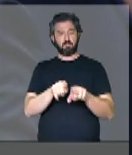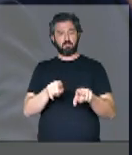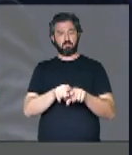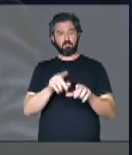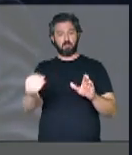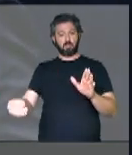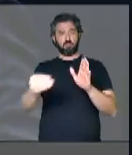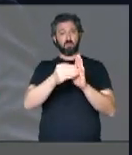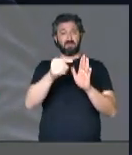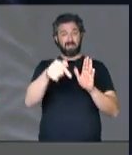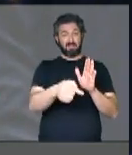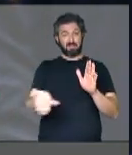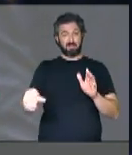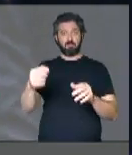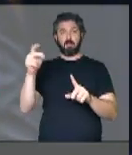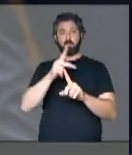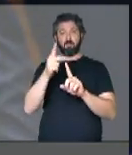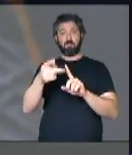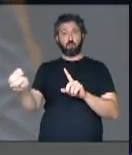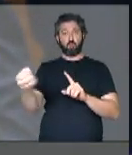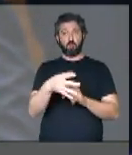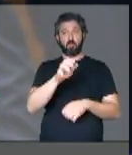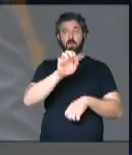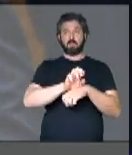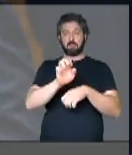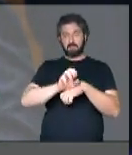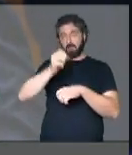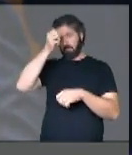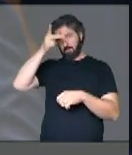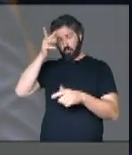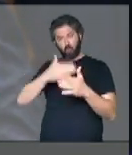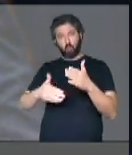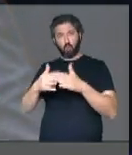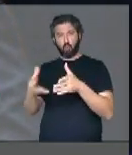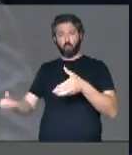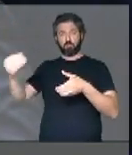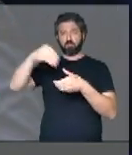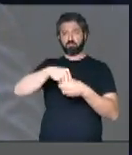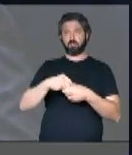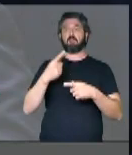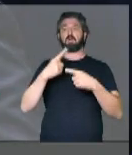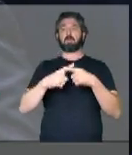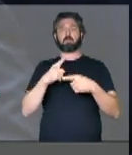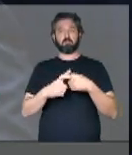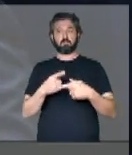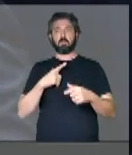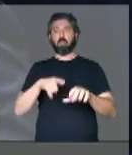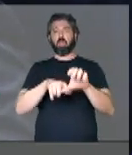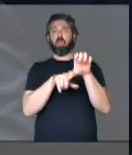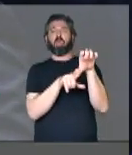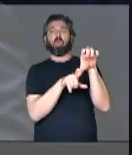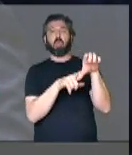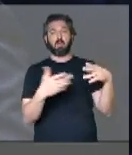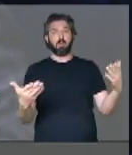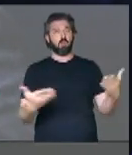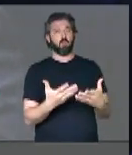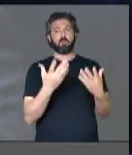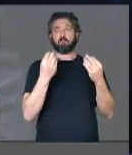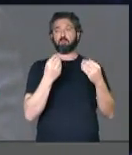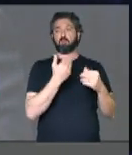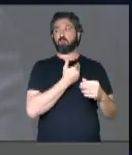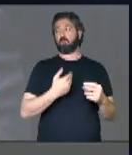para incluirmos nessa nova Previdência estados e municípios que estão altamente dependentes hoje